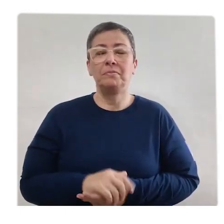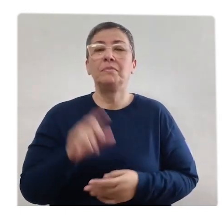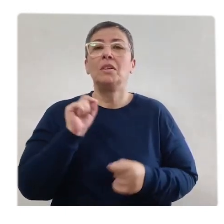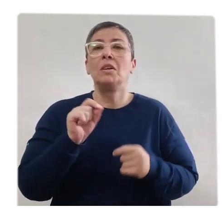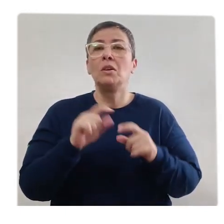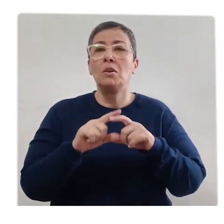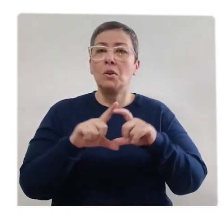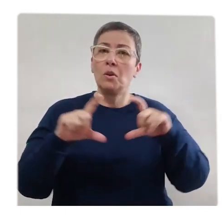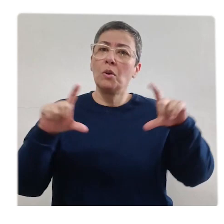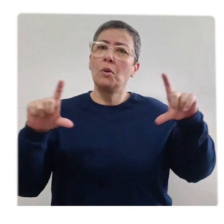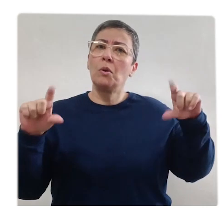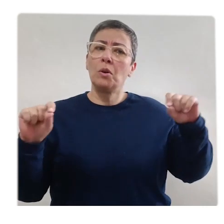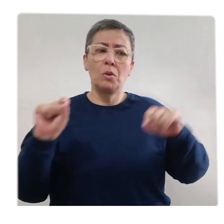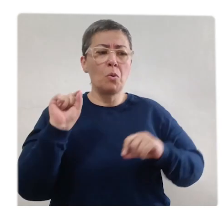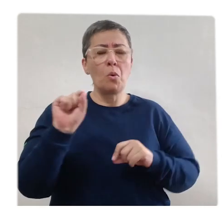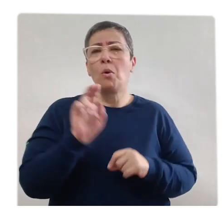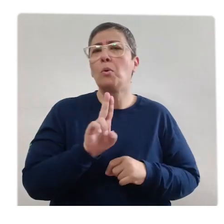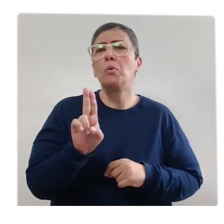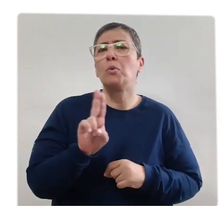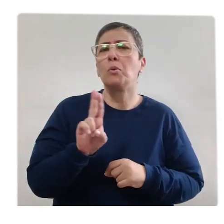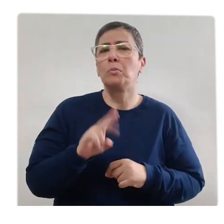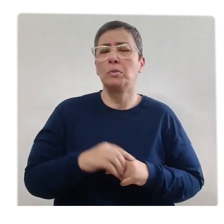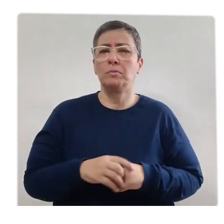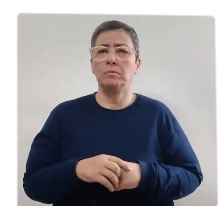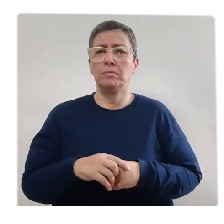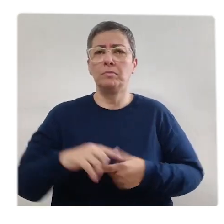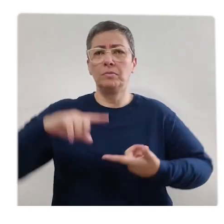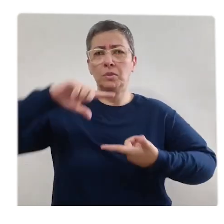Que figura seria essa?